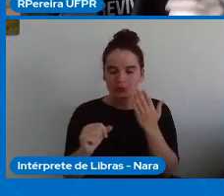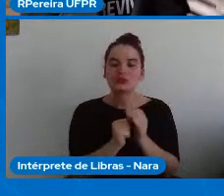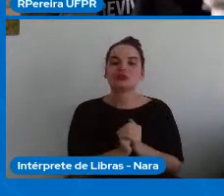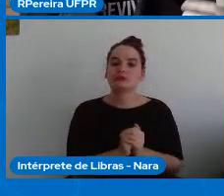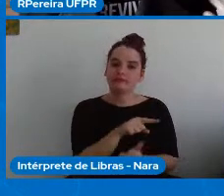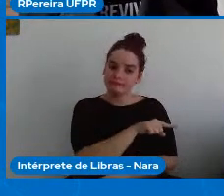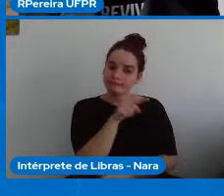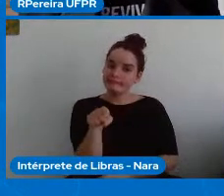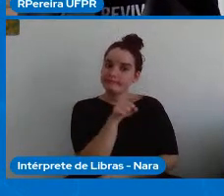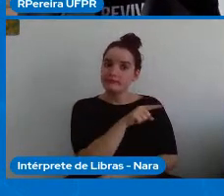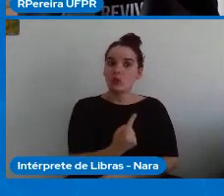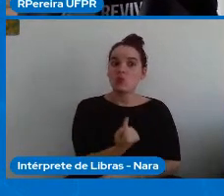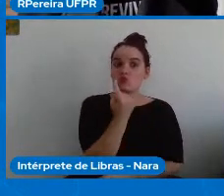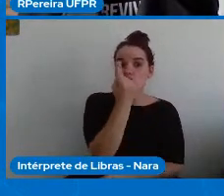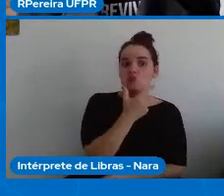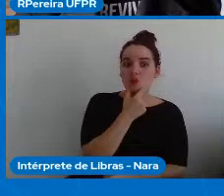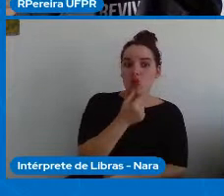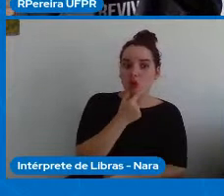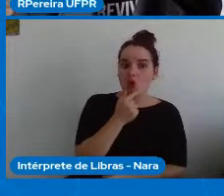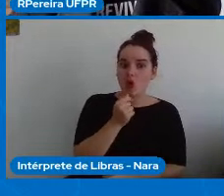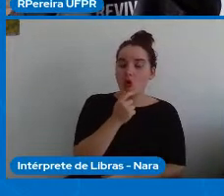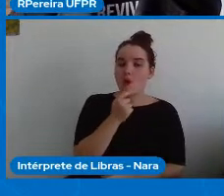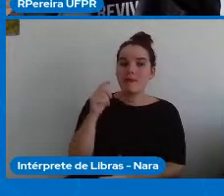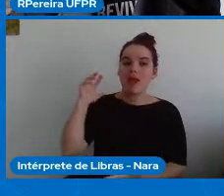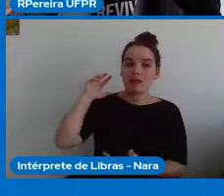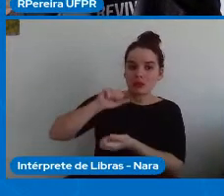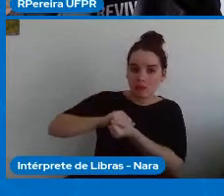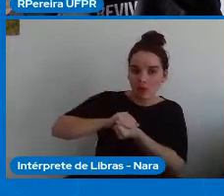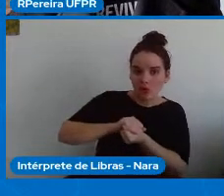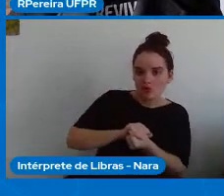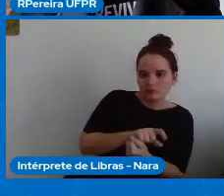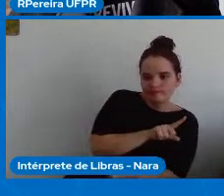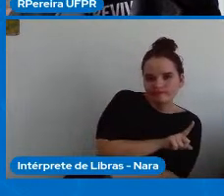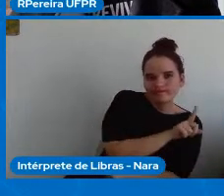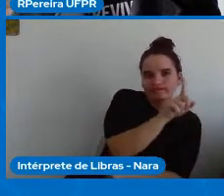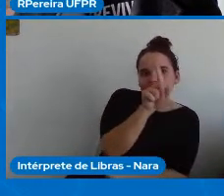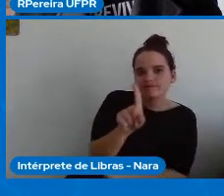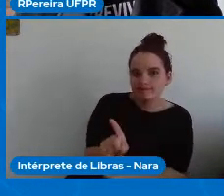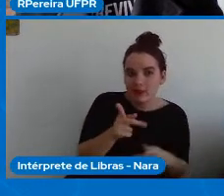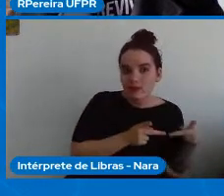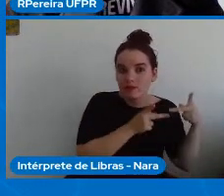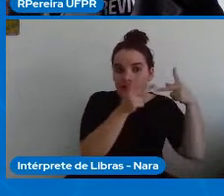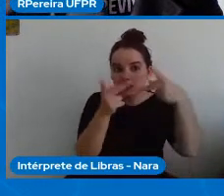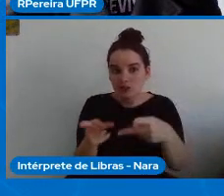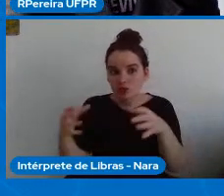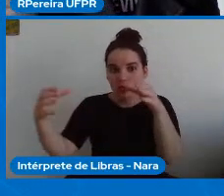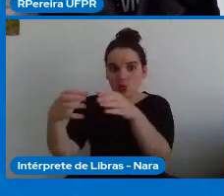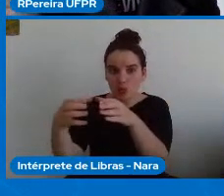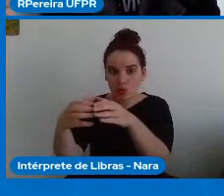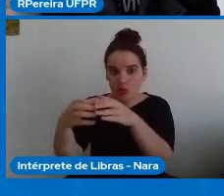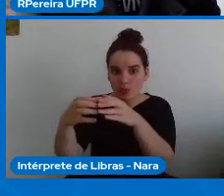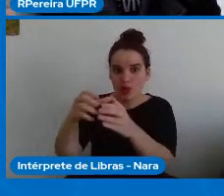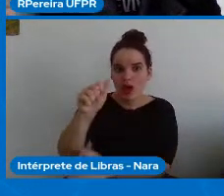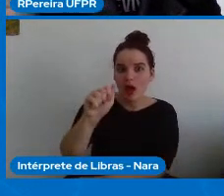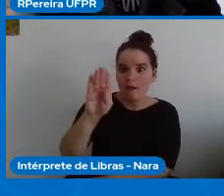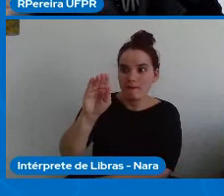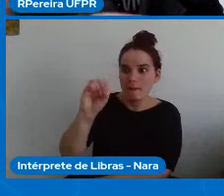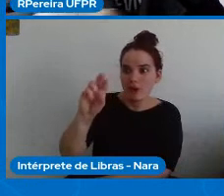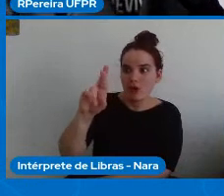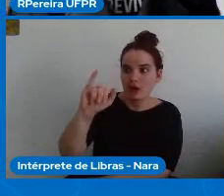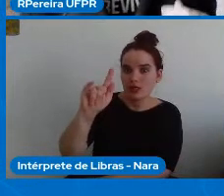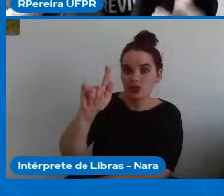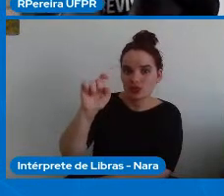um antropólogo teve contato com essa tribo de aborígenes australianos e ele estudou o impacto